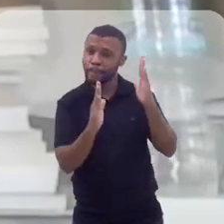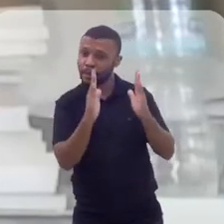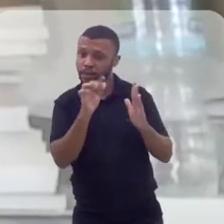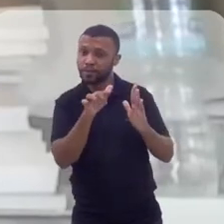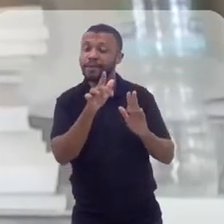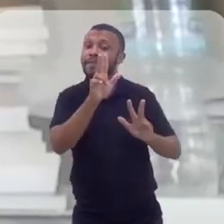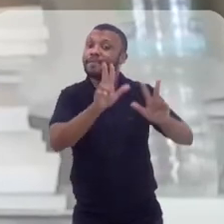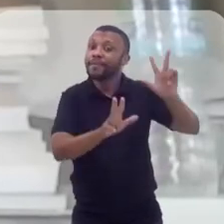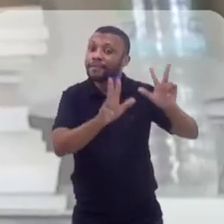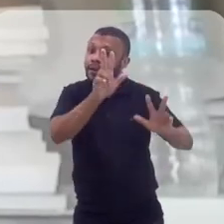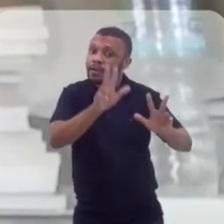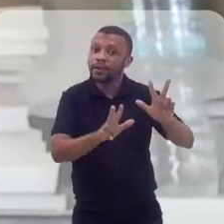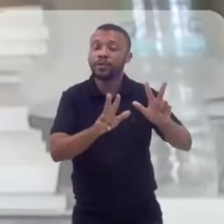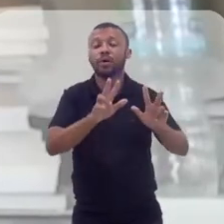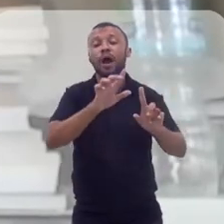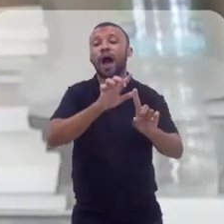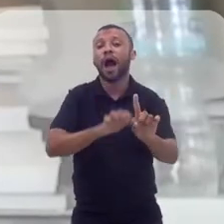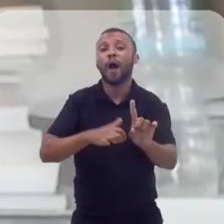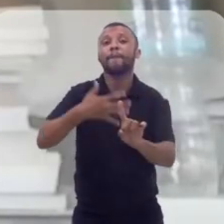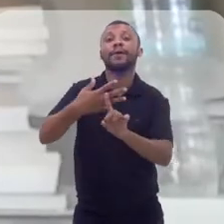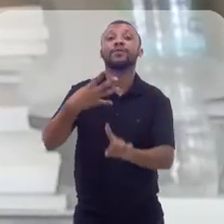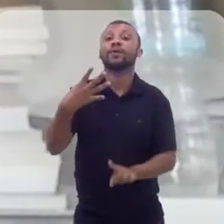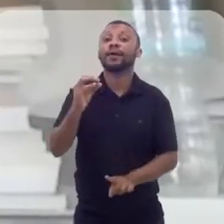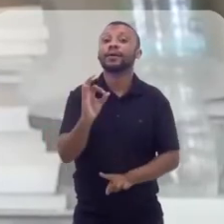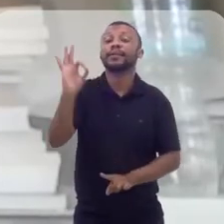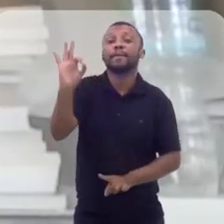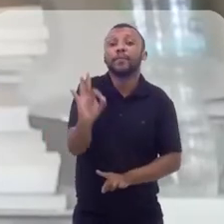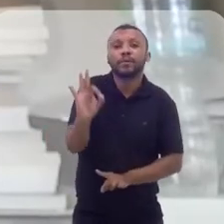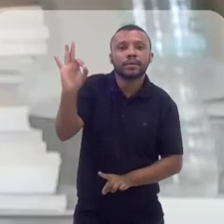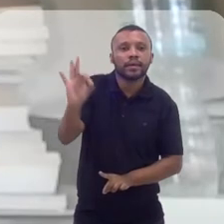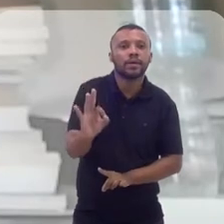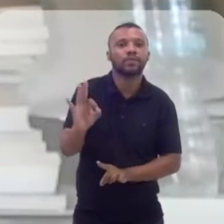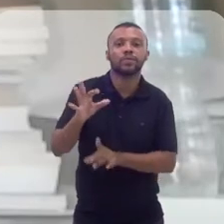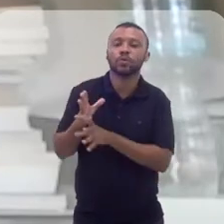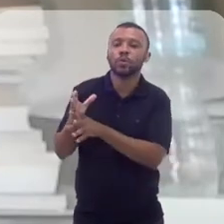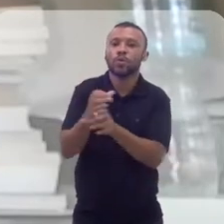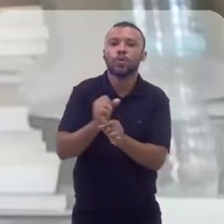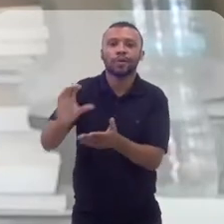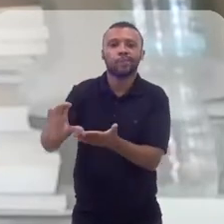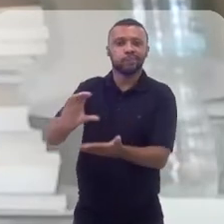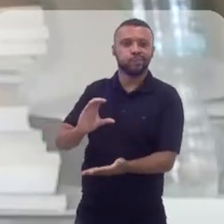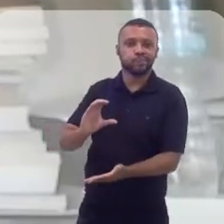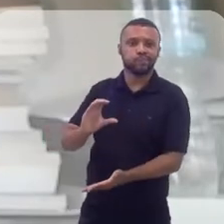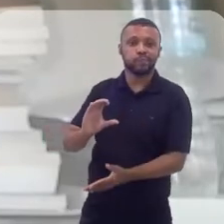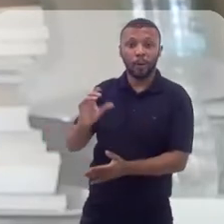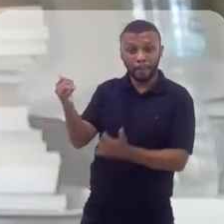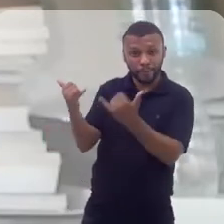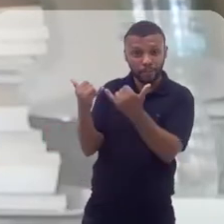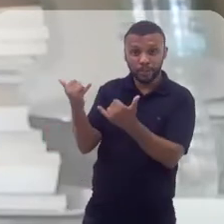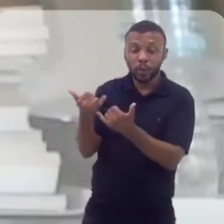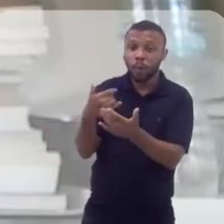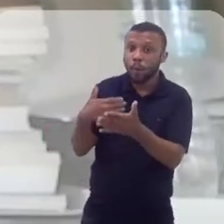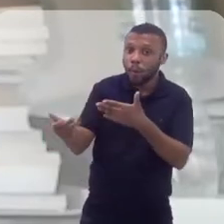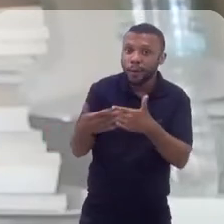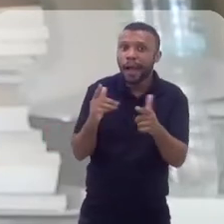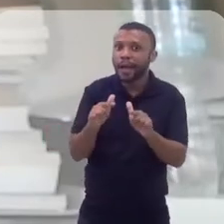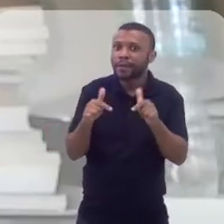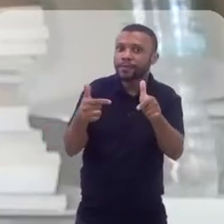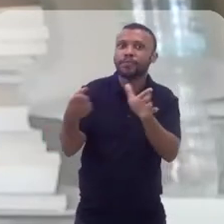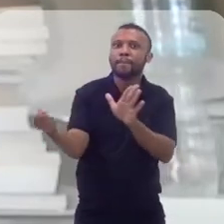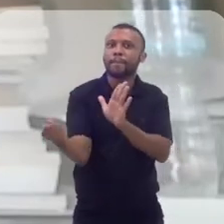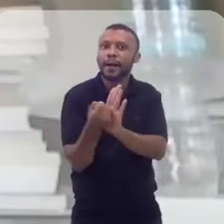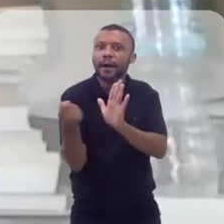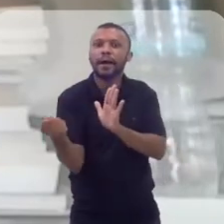período de fevereiro, ele aumenta 40%. É um dado muito expressivo. Qualquer ativação de marca, dos